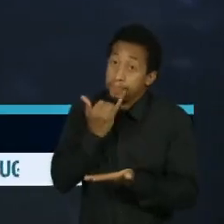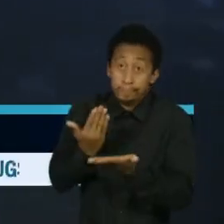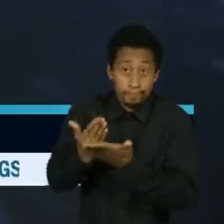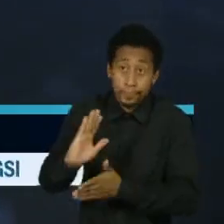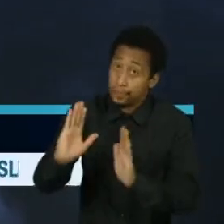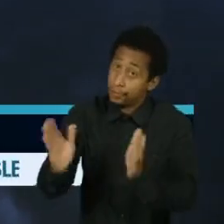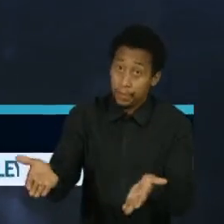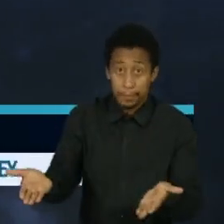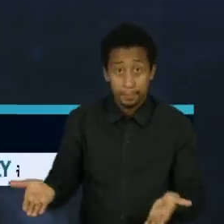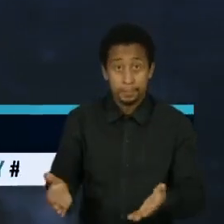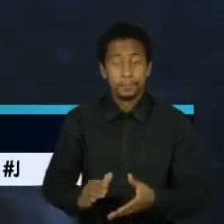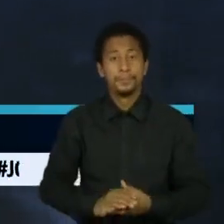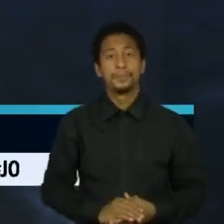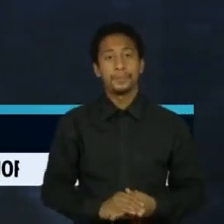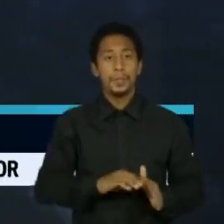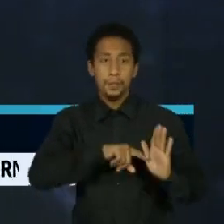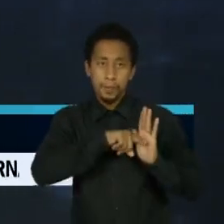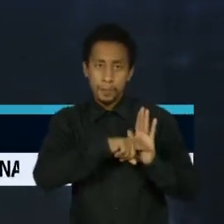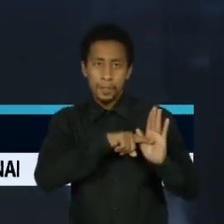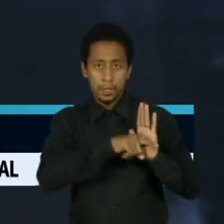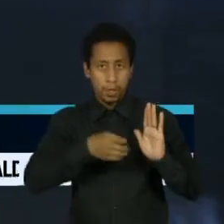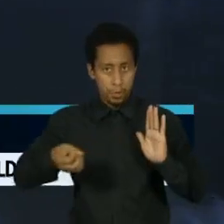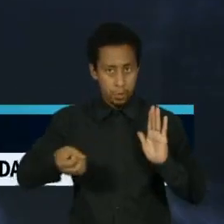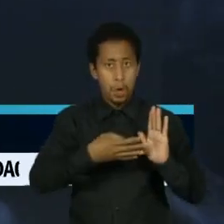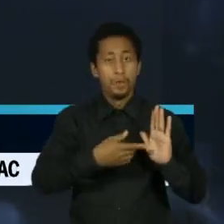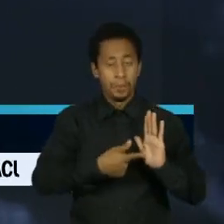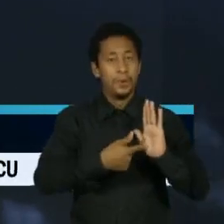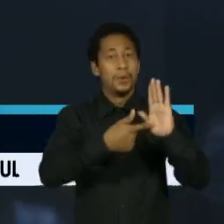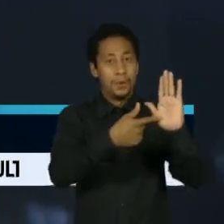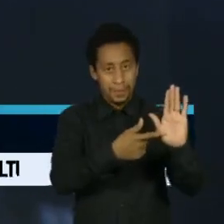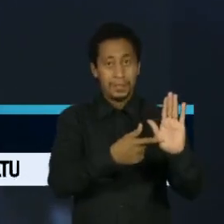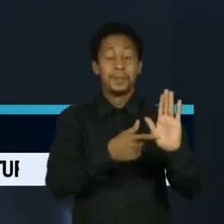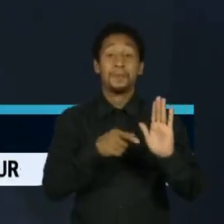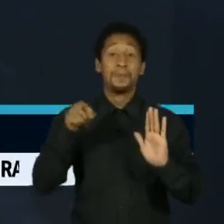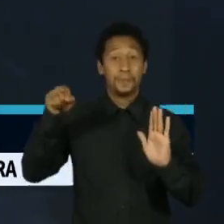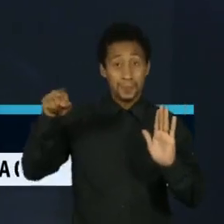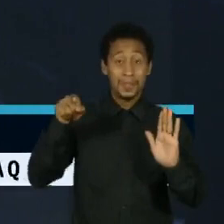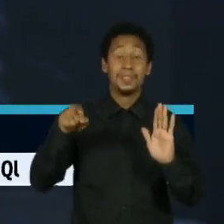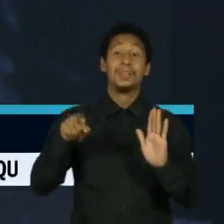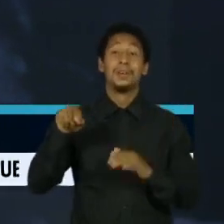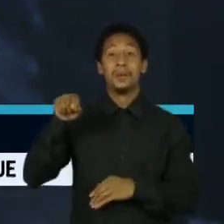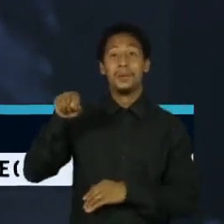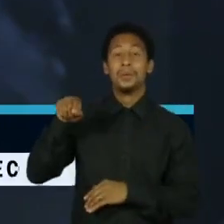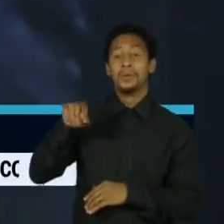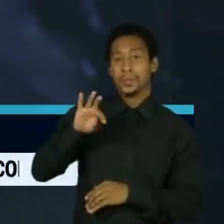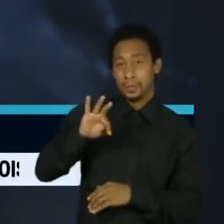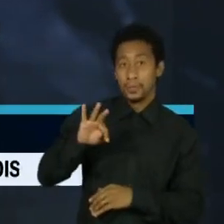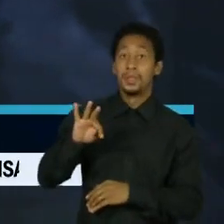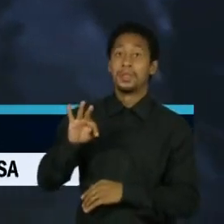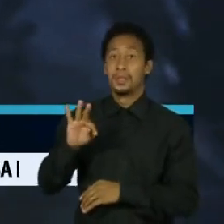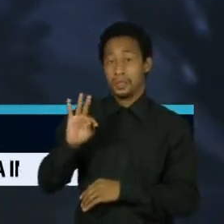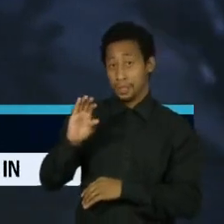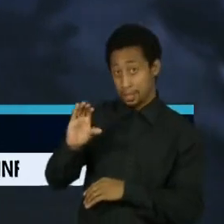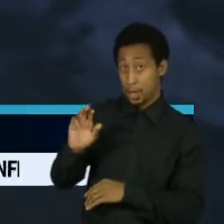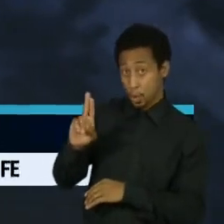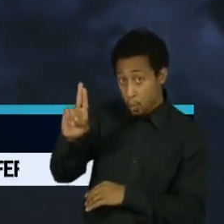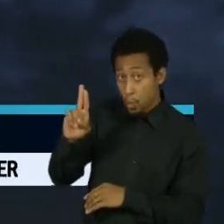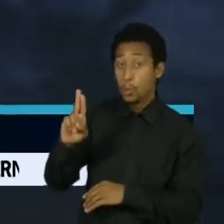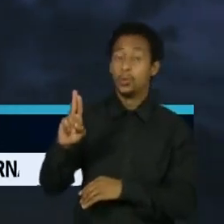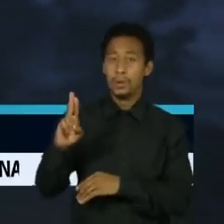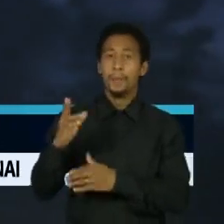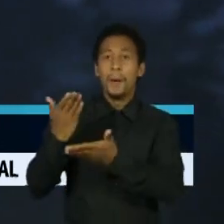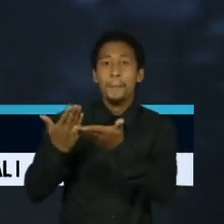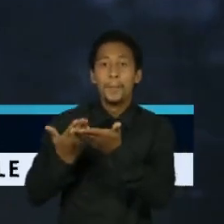Um estudo recente mostra a demora do Tribunal de Contas da União em analisar processos de privatização. A própria